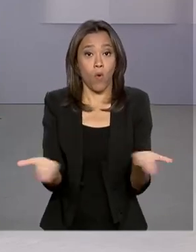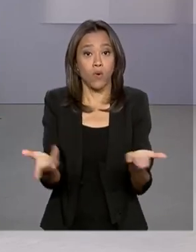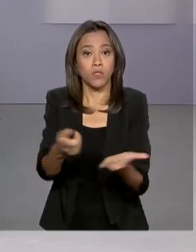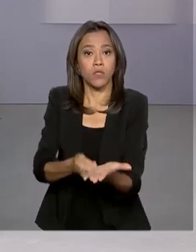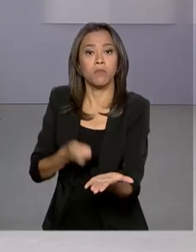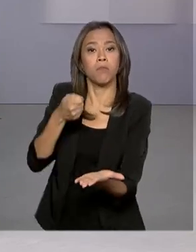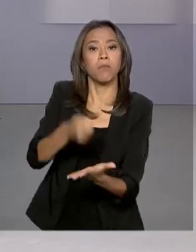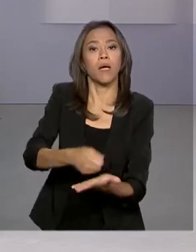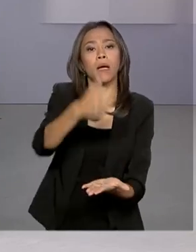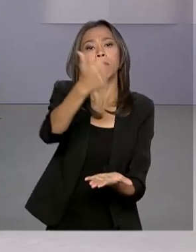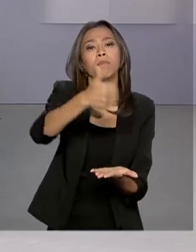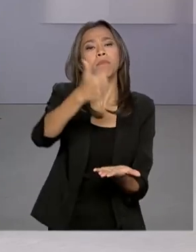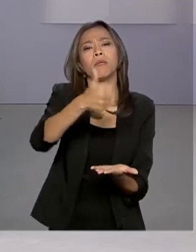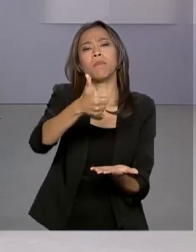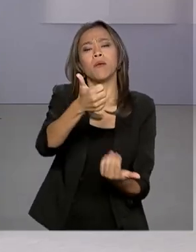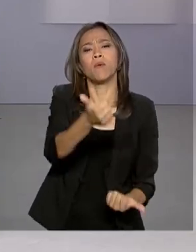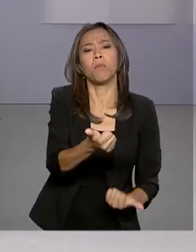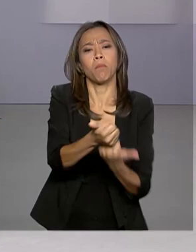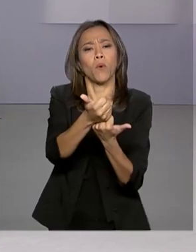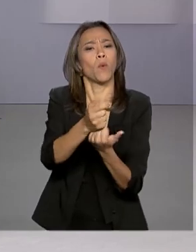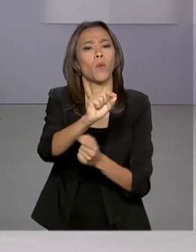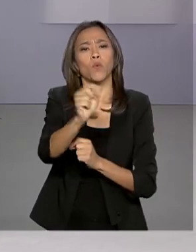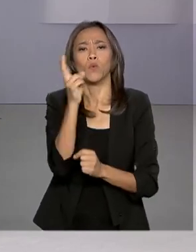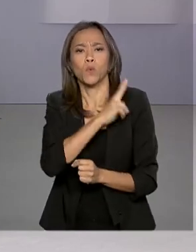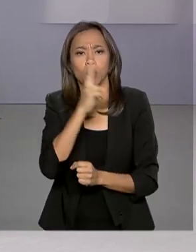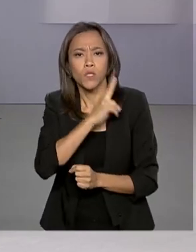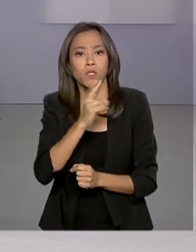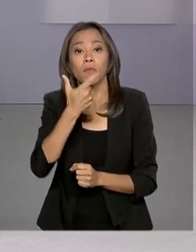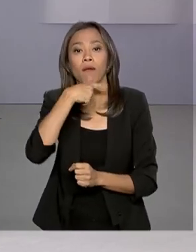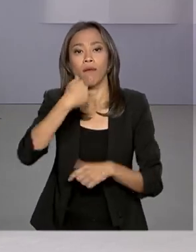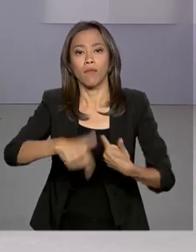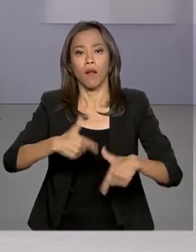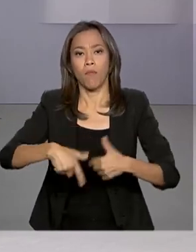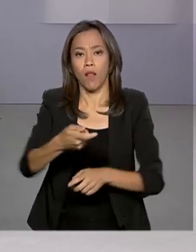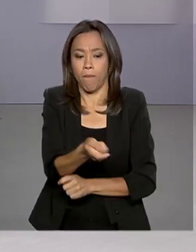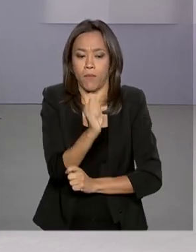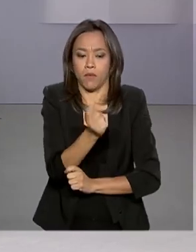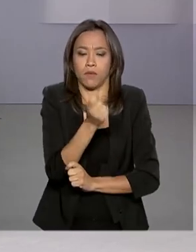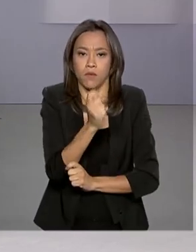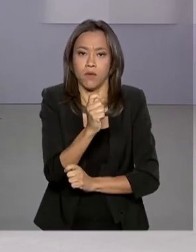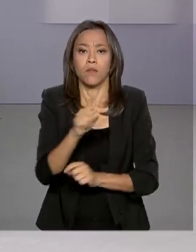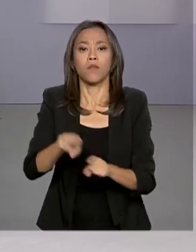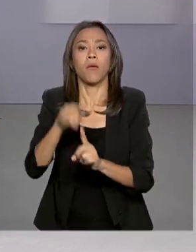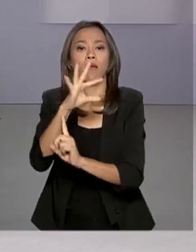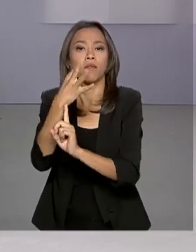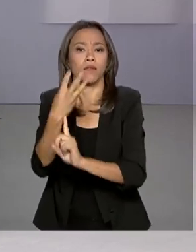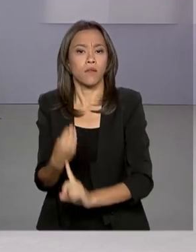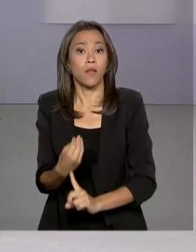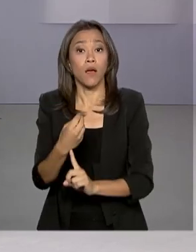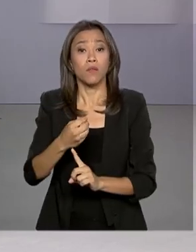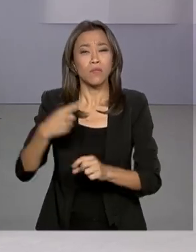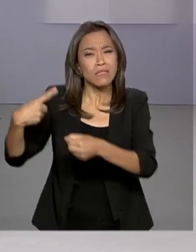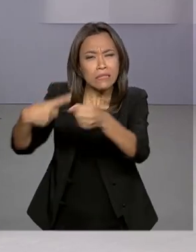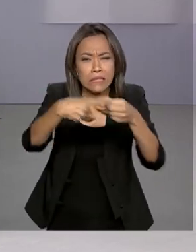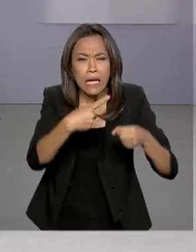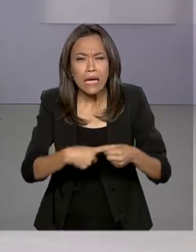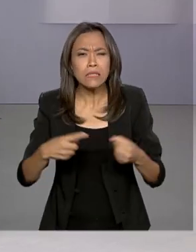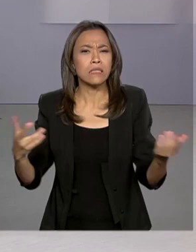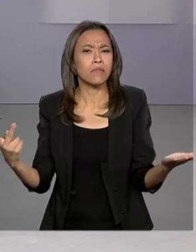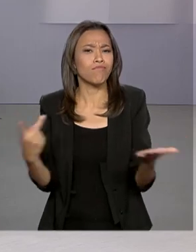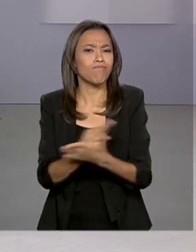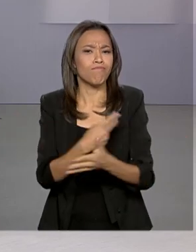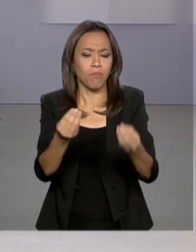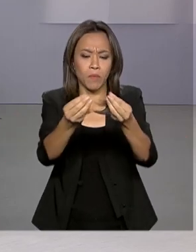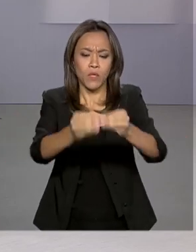parcela do auxílio emergencial para os pescadores profissionais artesanais de municípios afetados pelo derramamento de óleo.